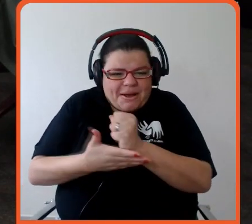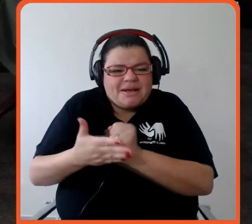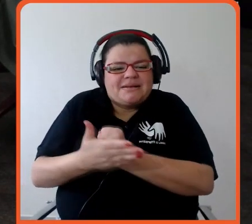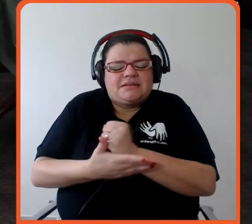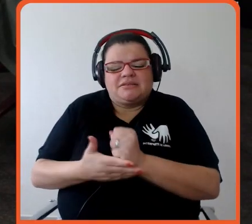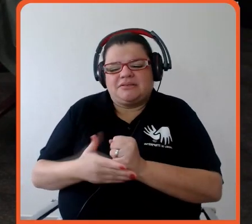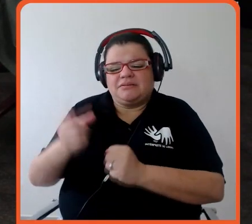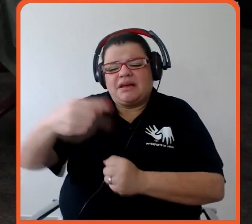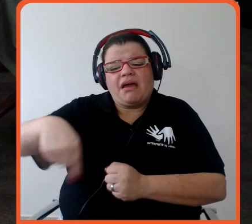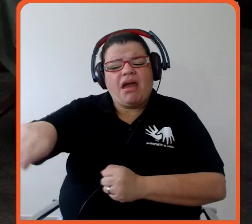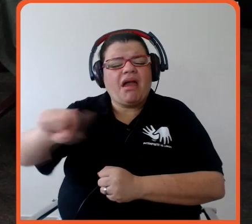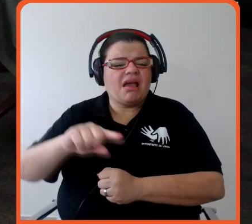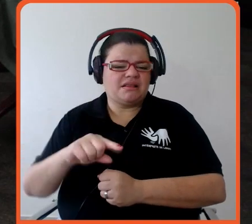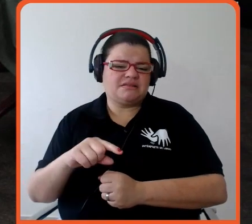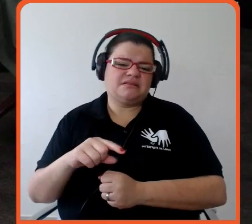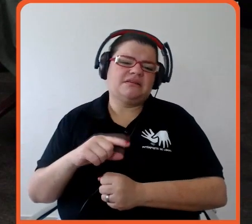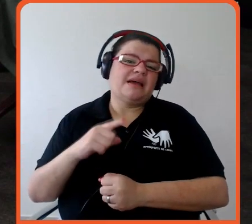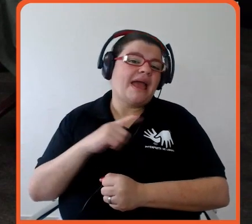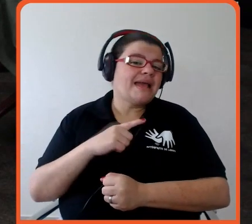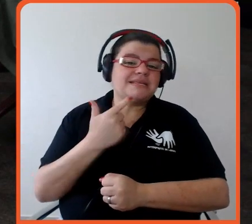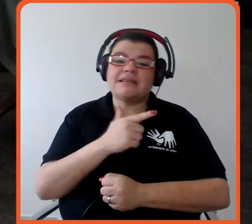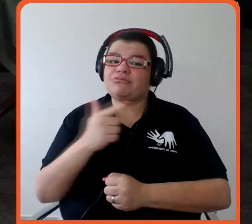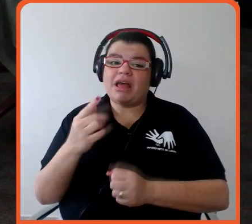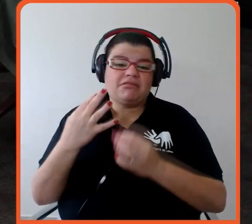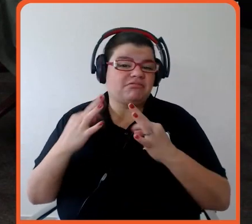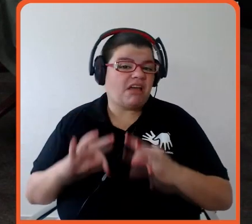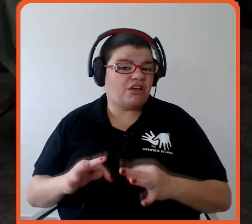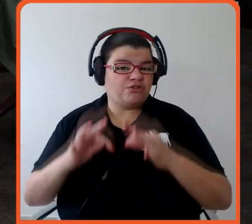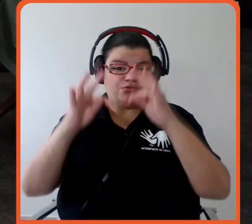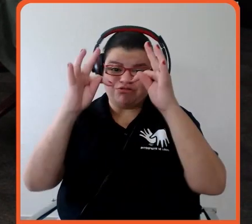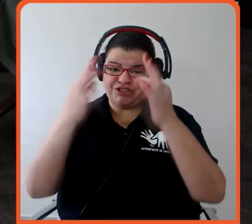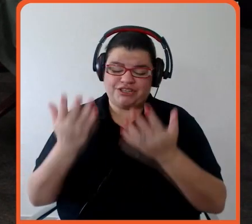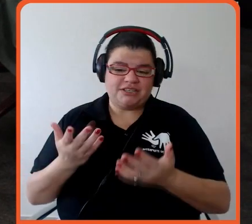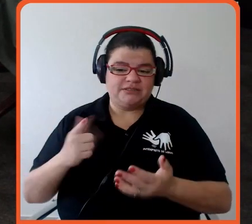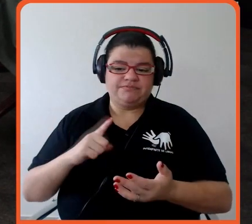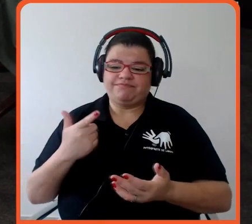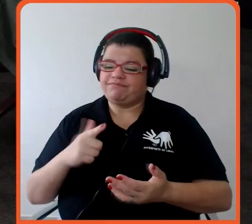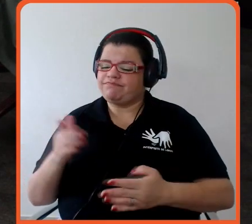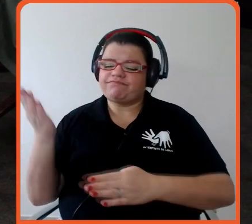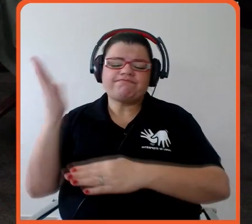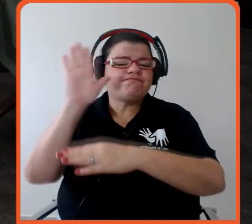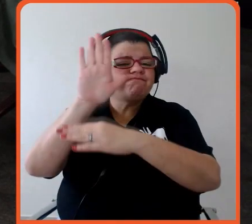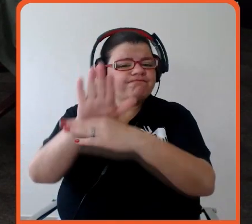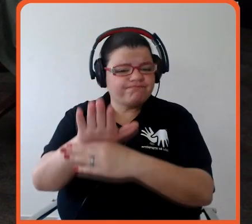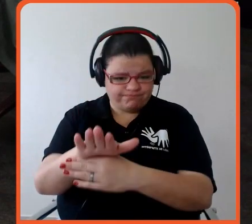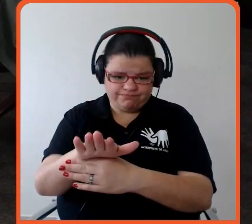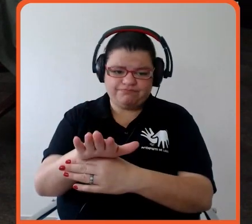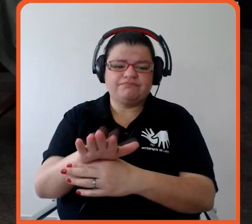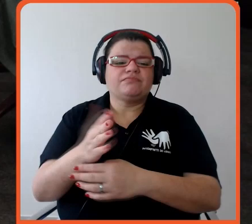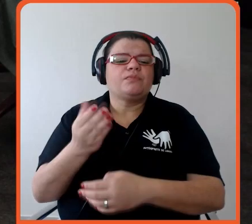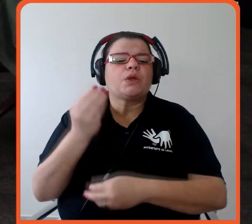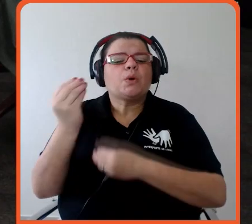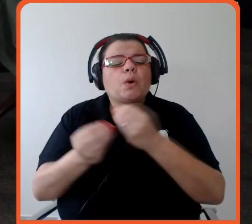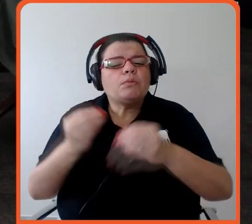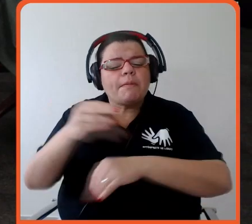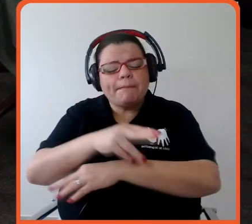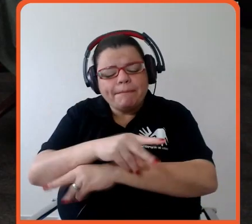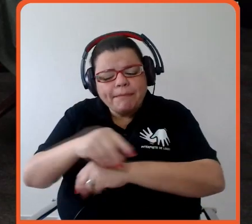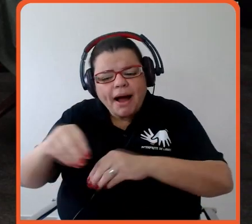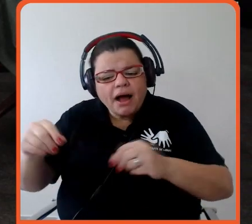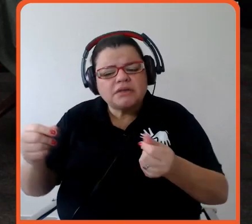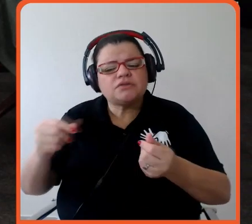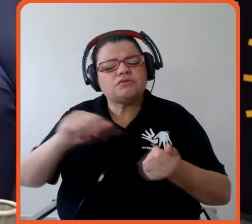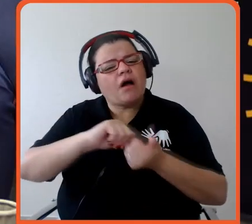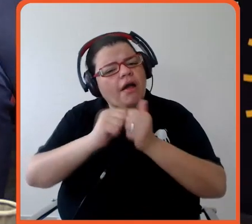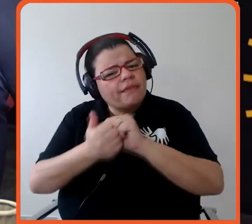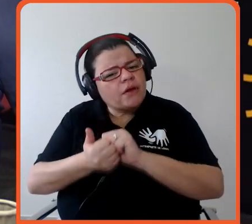acesso à tecnologia, à assistência técnica, tem pouco acesso ao manejo do pasto adequado, tem pouco acesso à